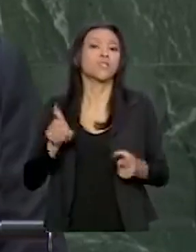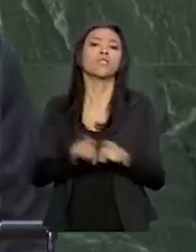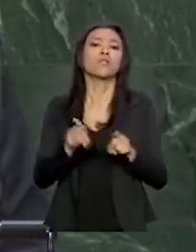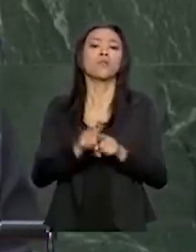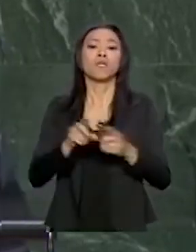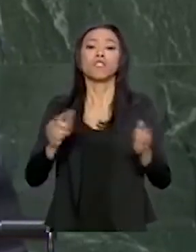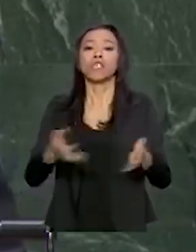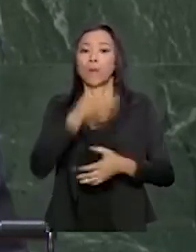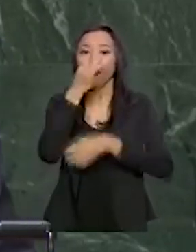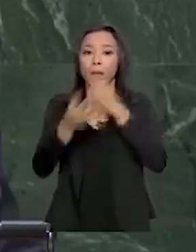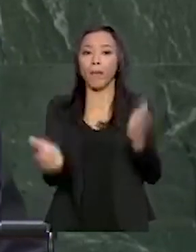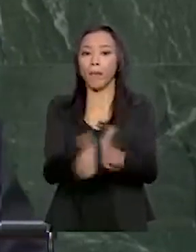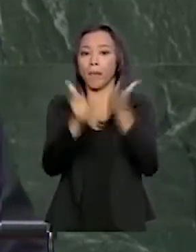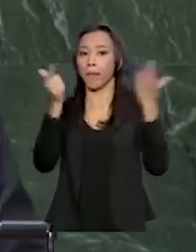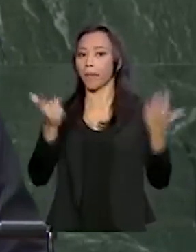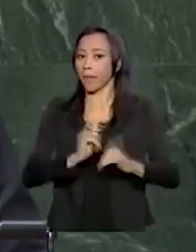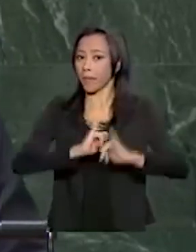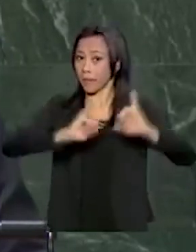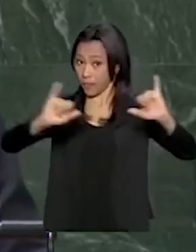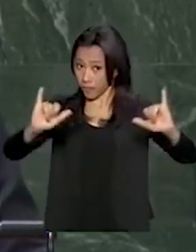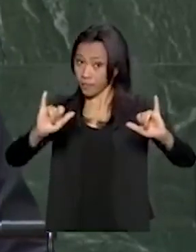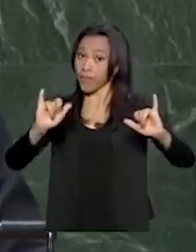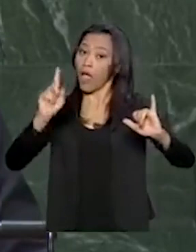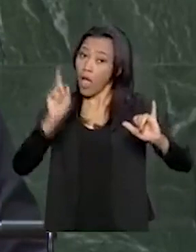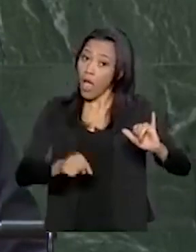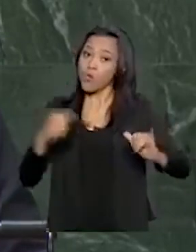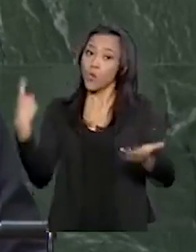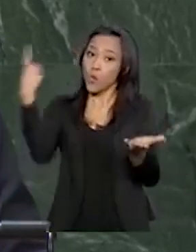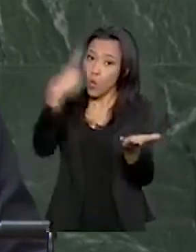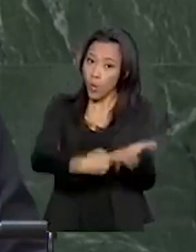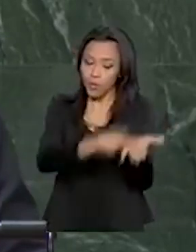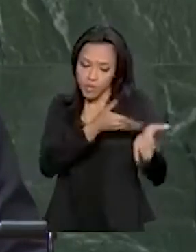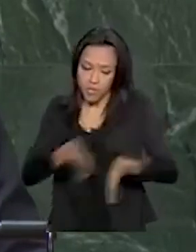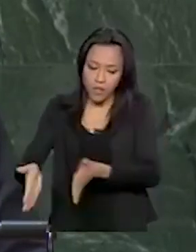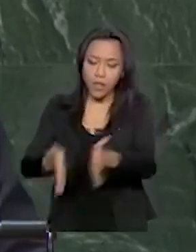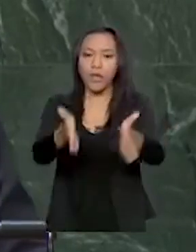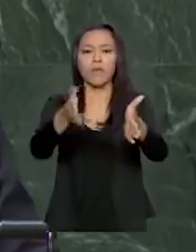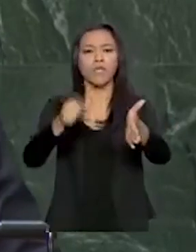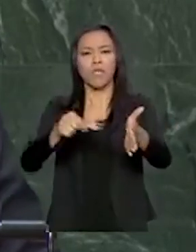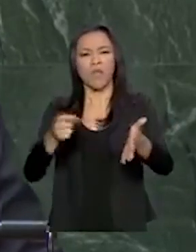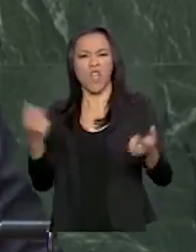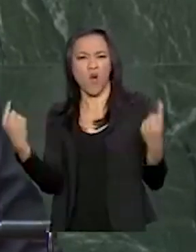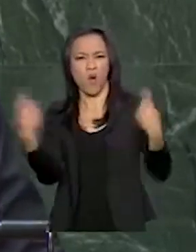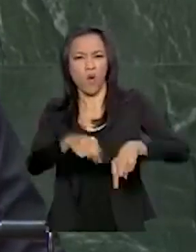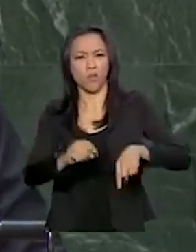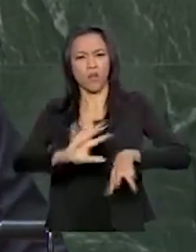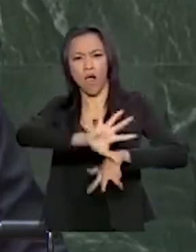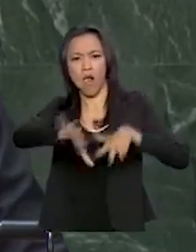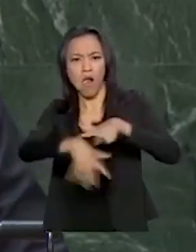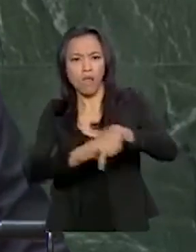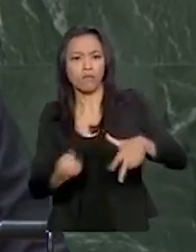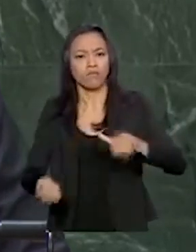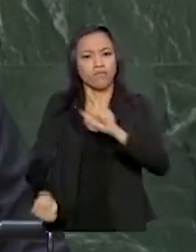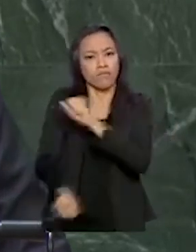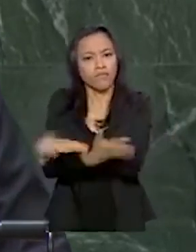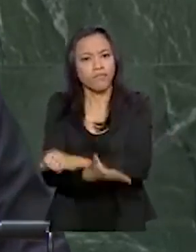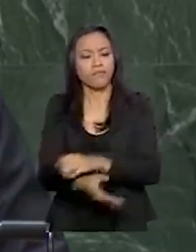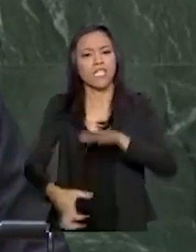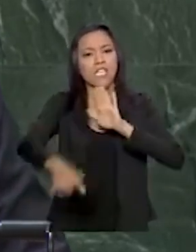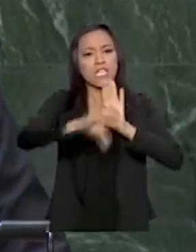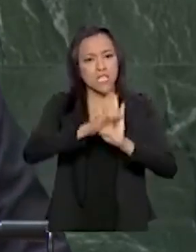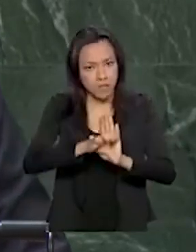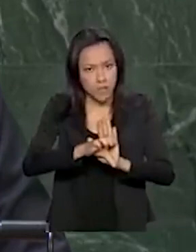imprensa. É um compromisso que caminha junto com o combate à corrupção e à criminalidade,